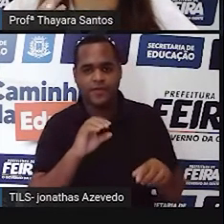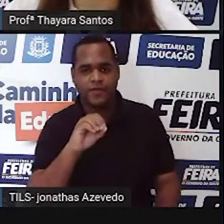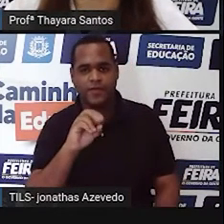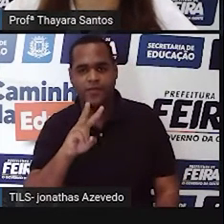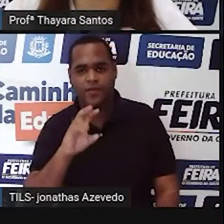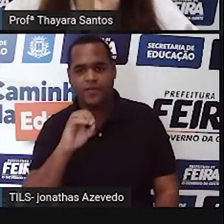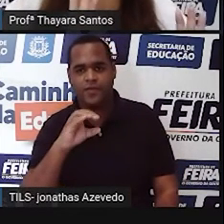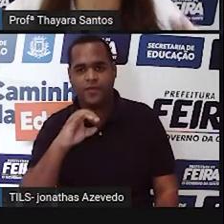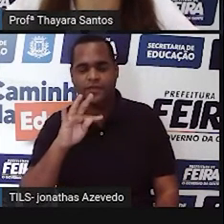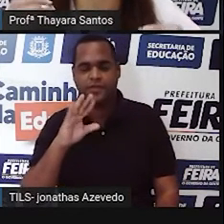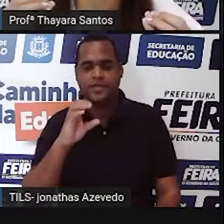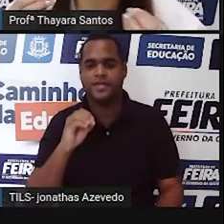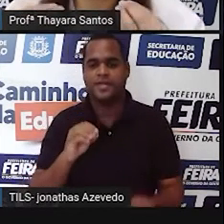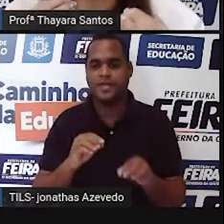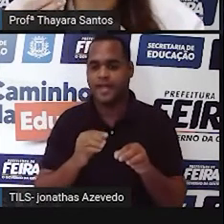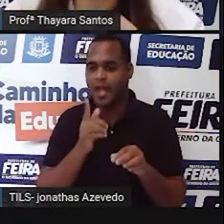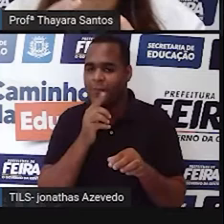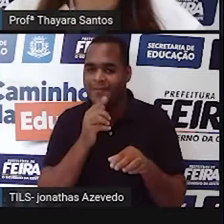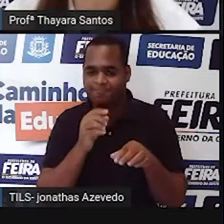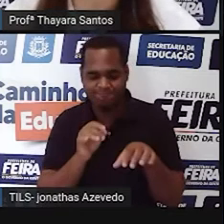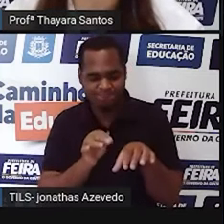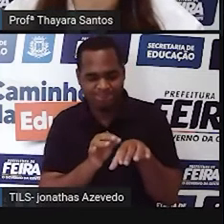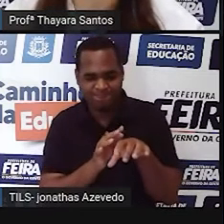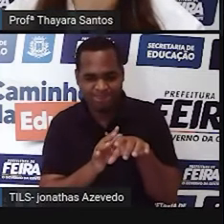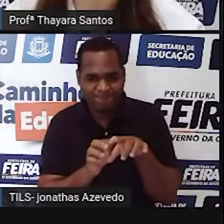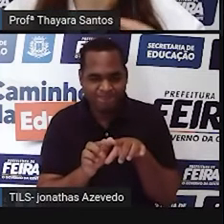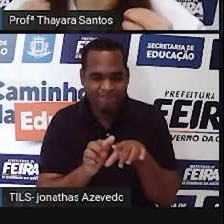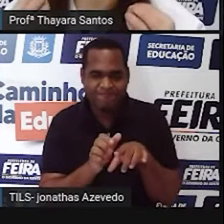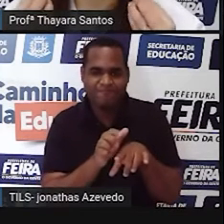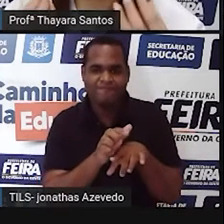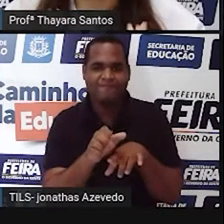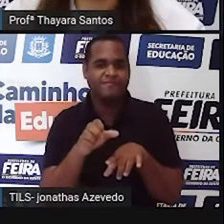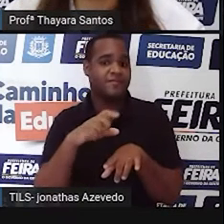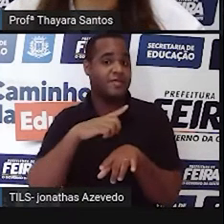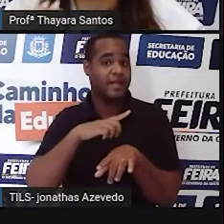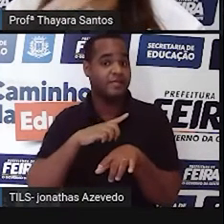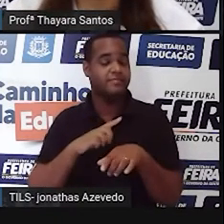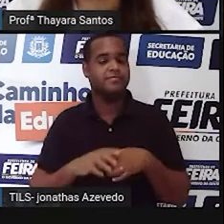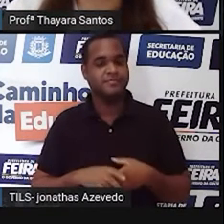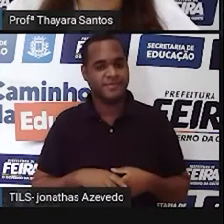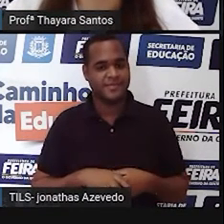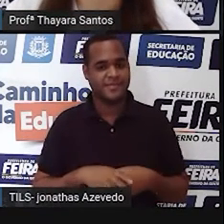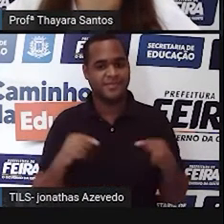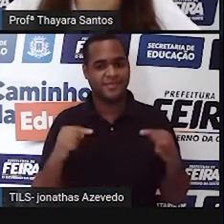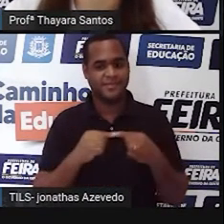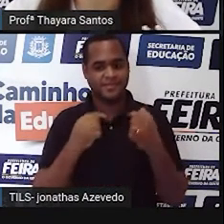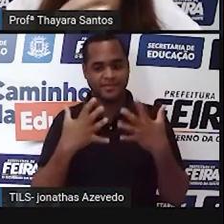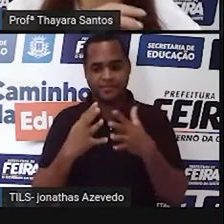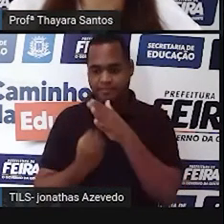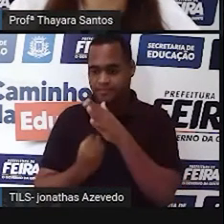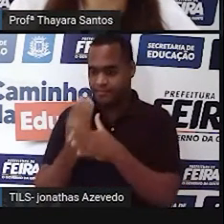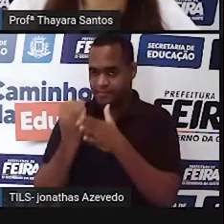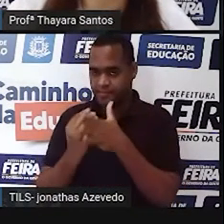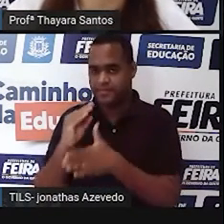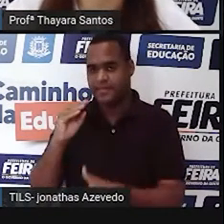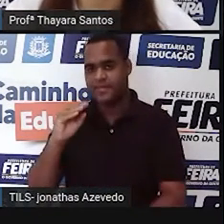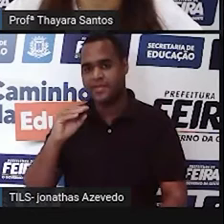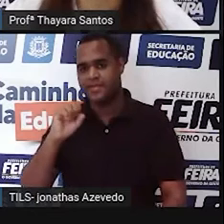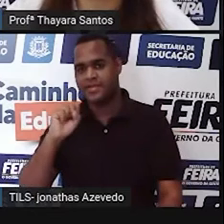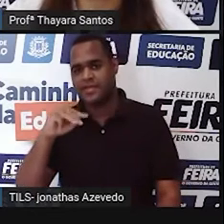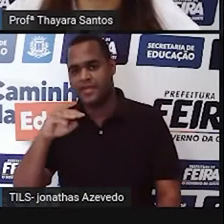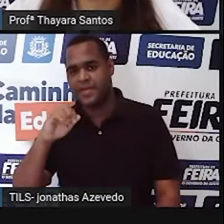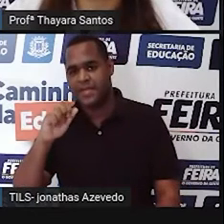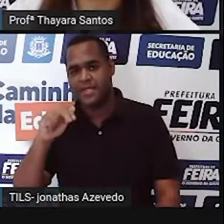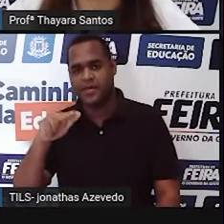ele tem que ir nadando nesse meio aquoso, nesse meio líquido. E esse meio líquido é justamente produzido pelas vesículas seminal